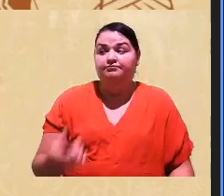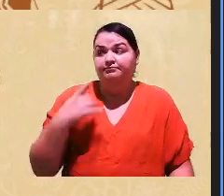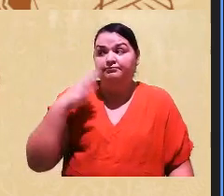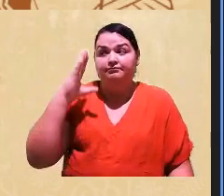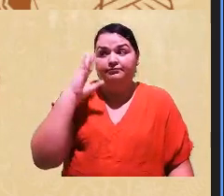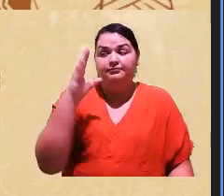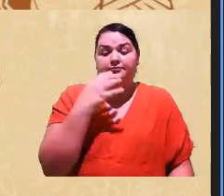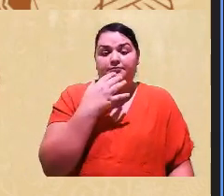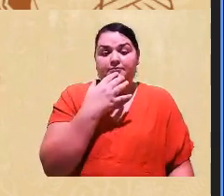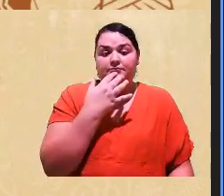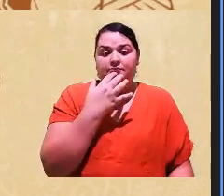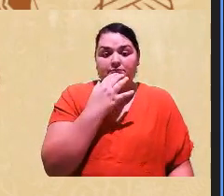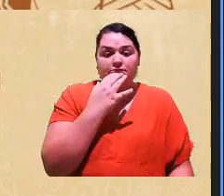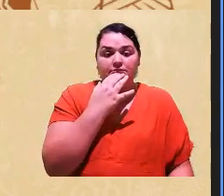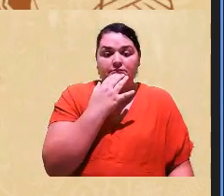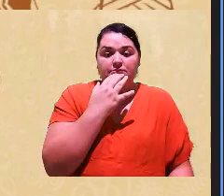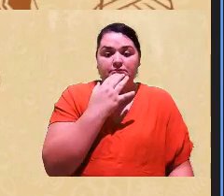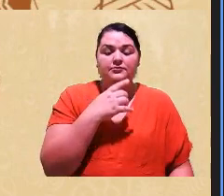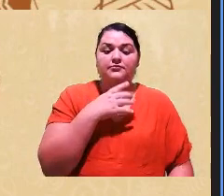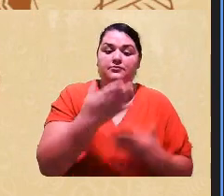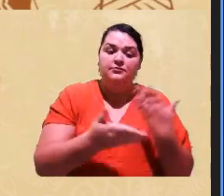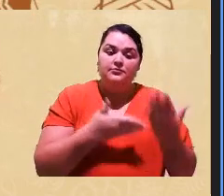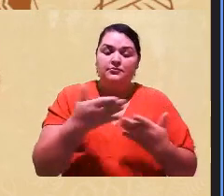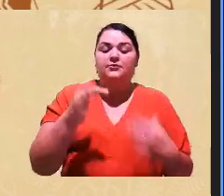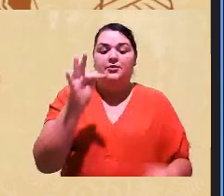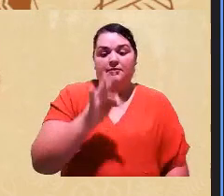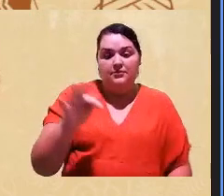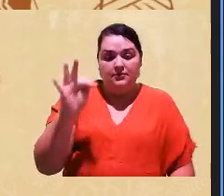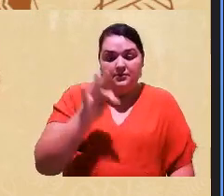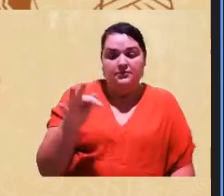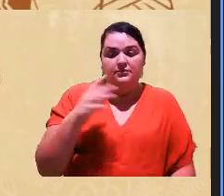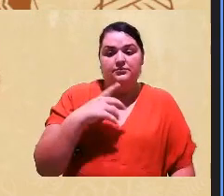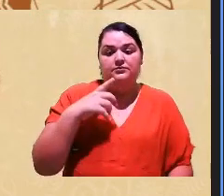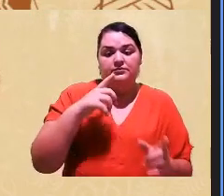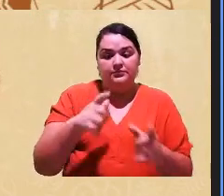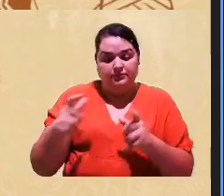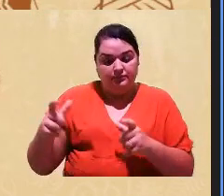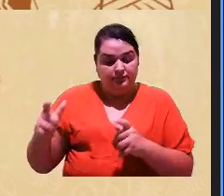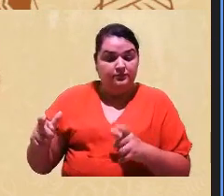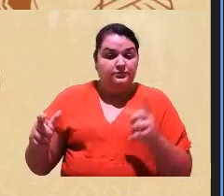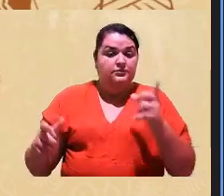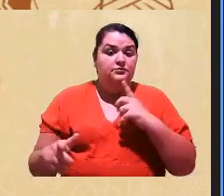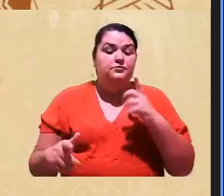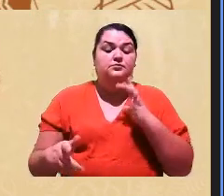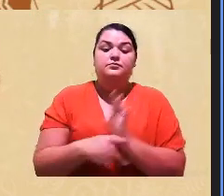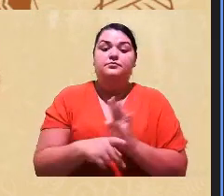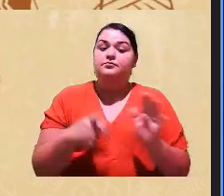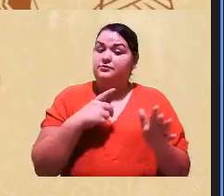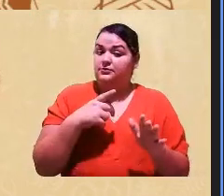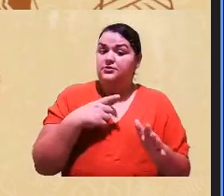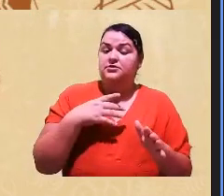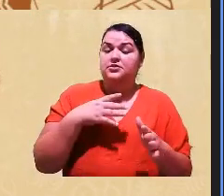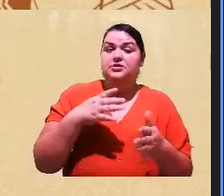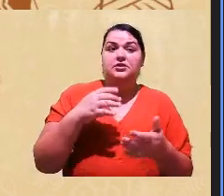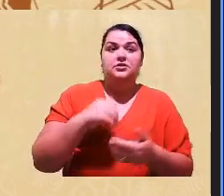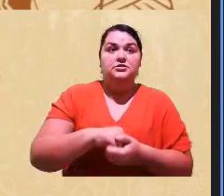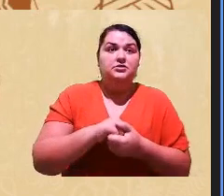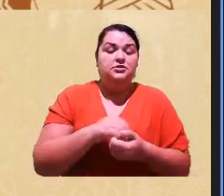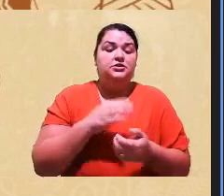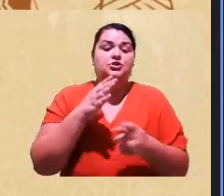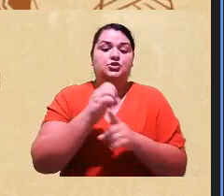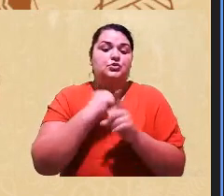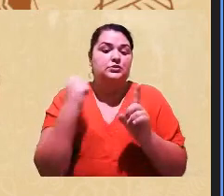nos atendimentos que eu estou falando, nas universidades, nas instituições, na área de assistente social, na área de psicologia,